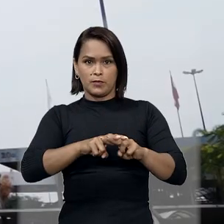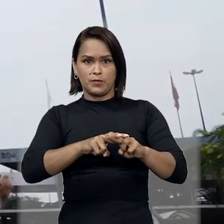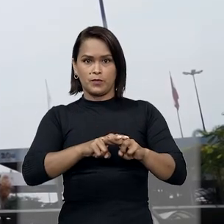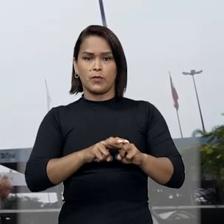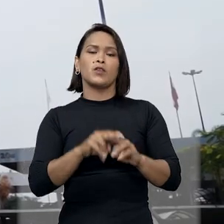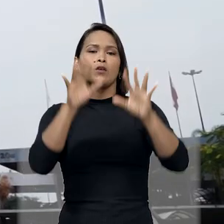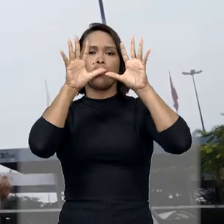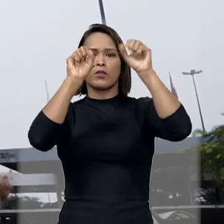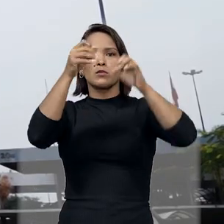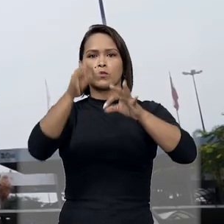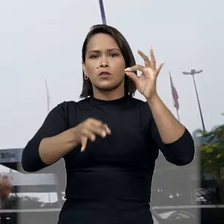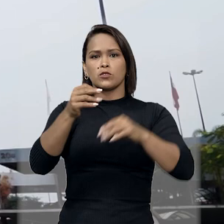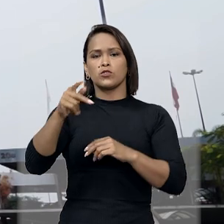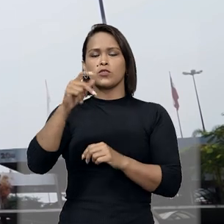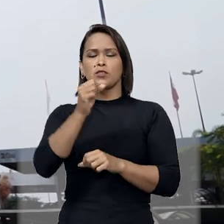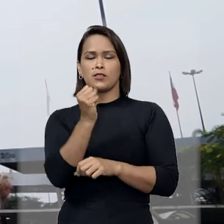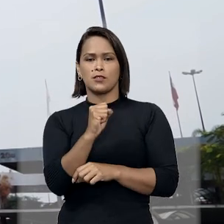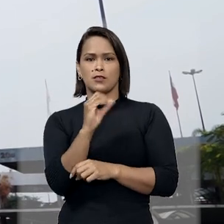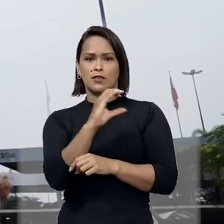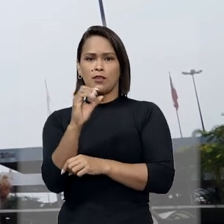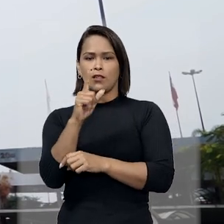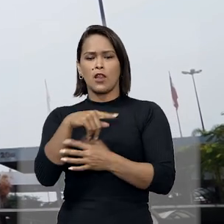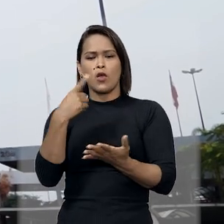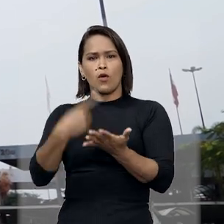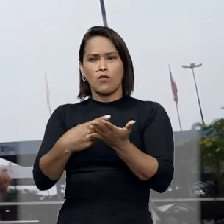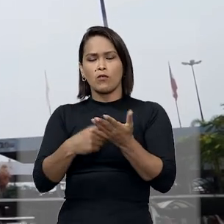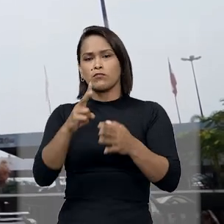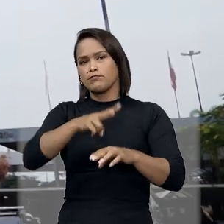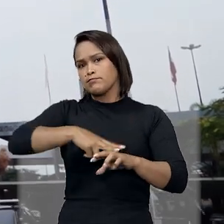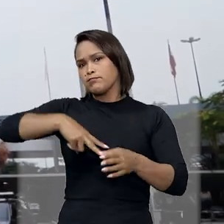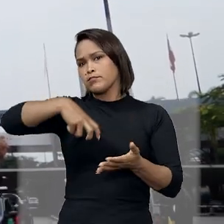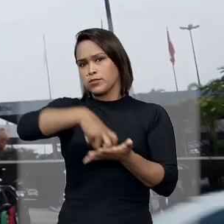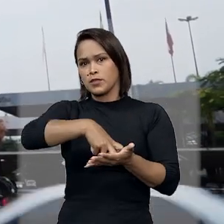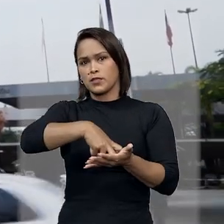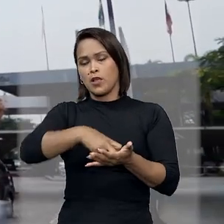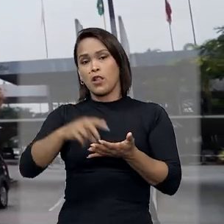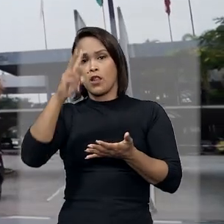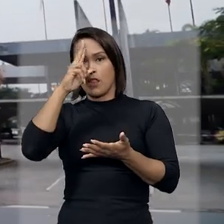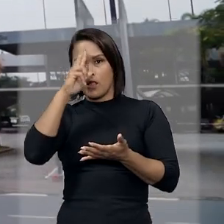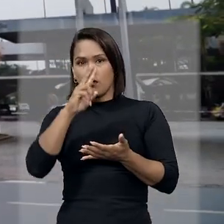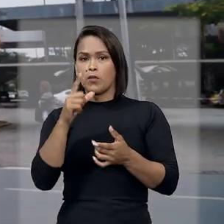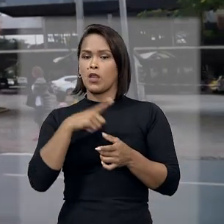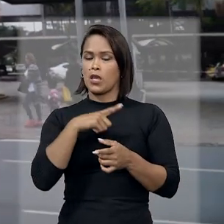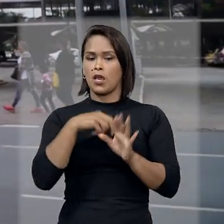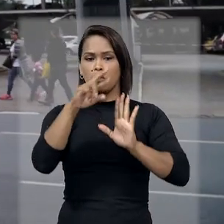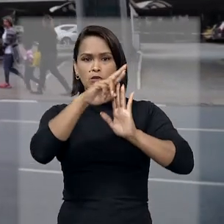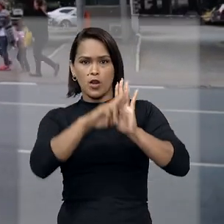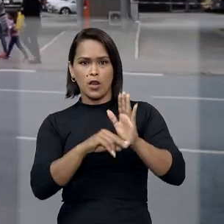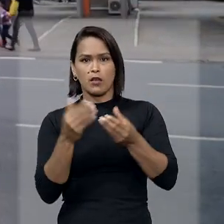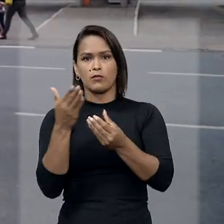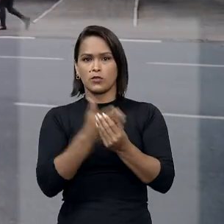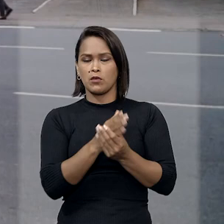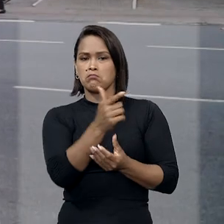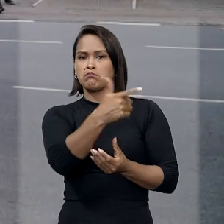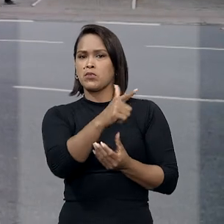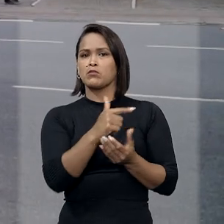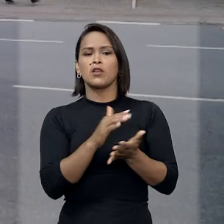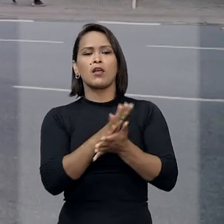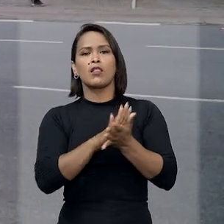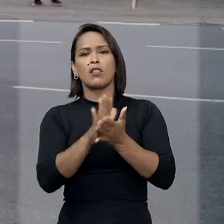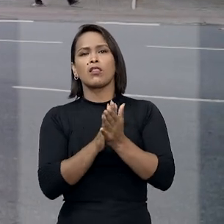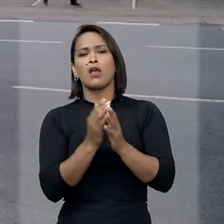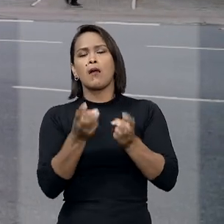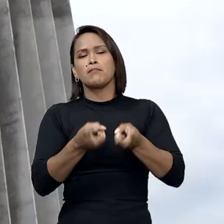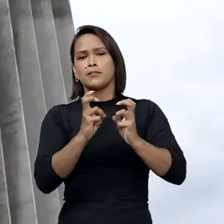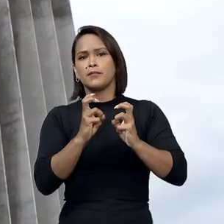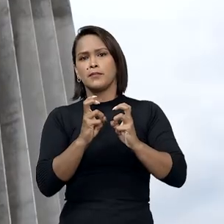O Tribunal de Justiça de Santa Catarina confirmou a condenação, ressaltando que, embora as regras processuais não tenham sido devidamente